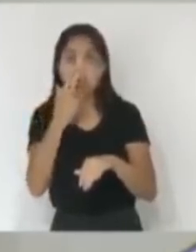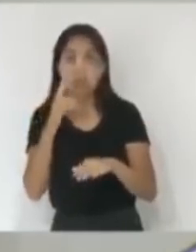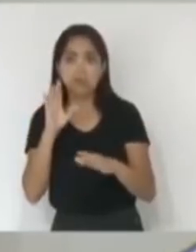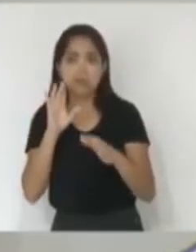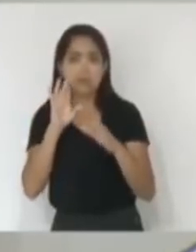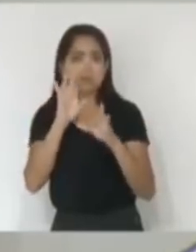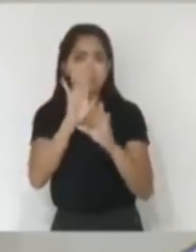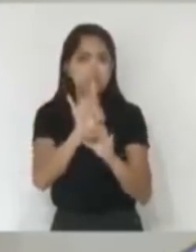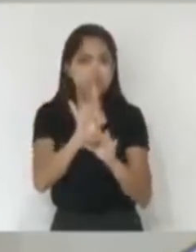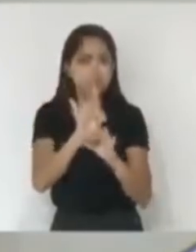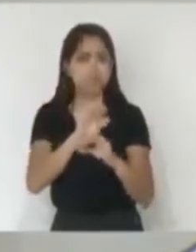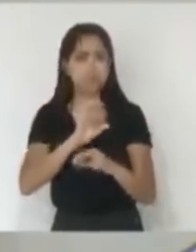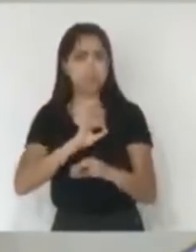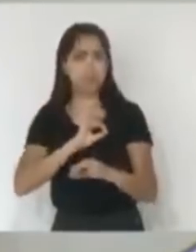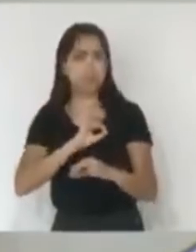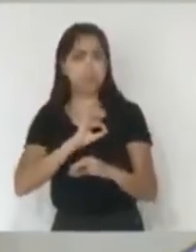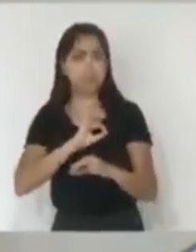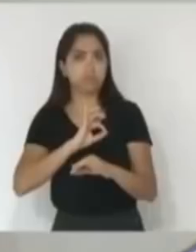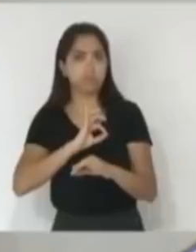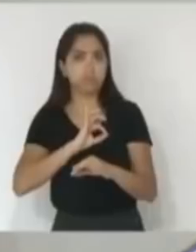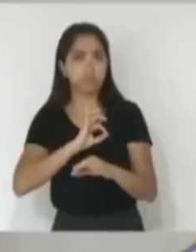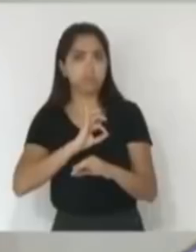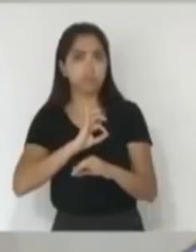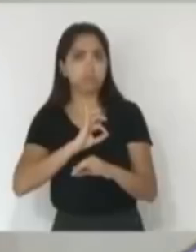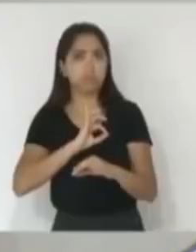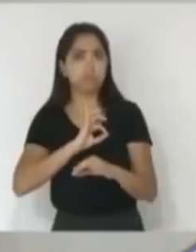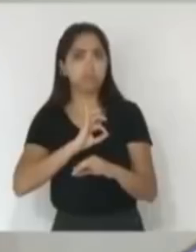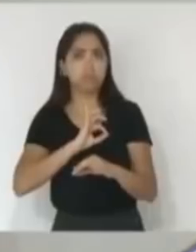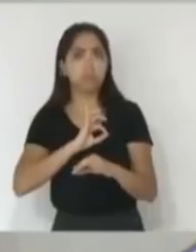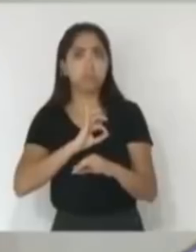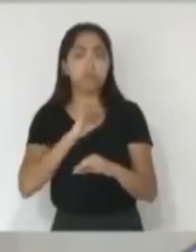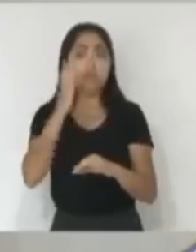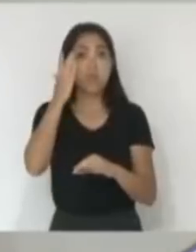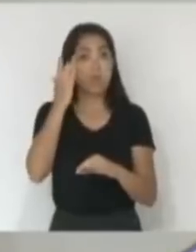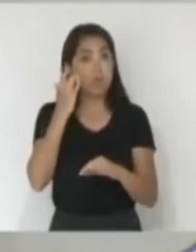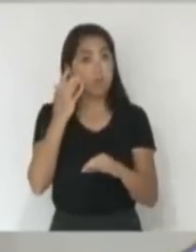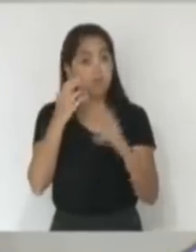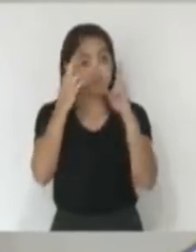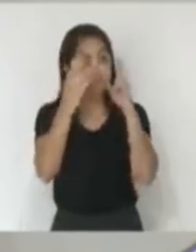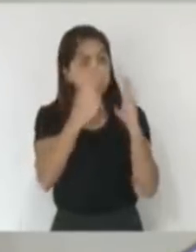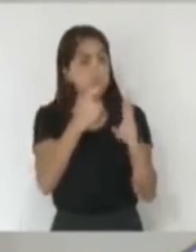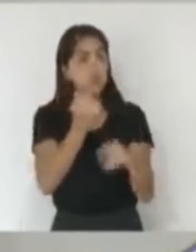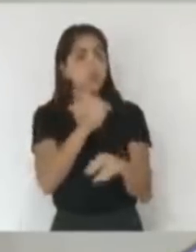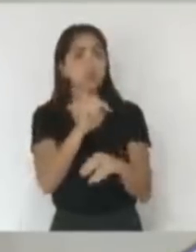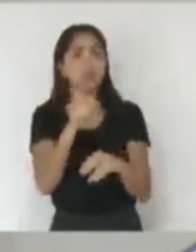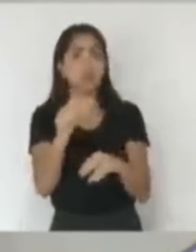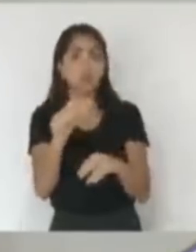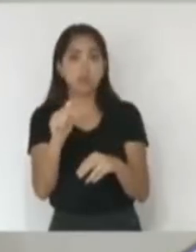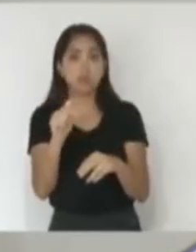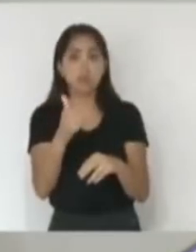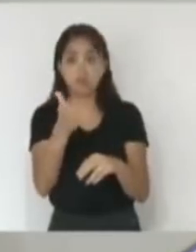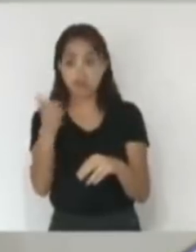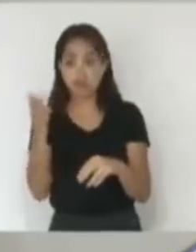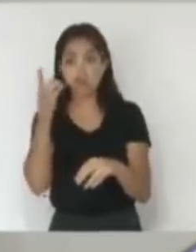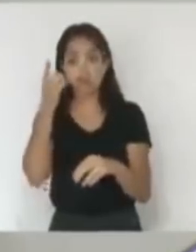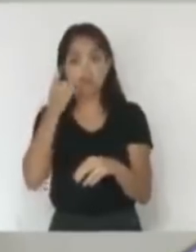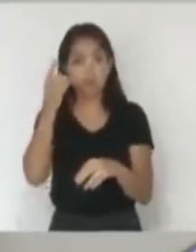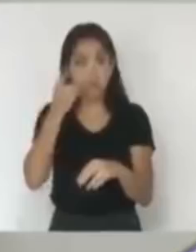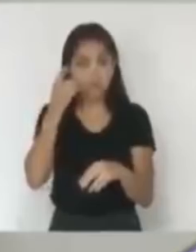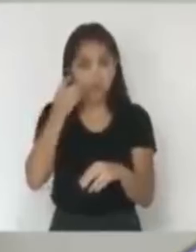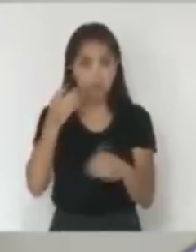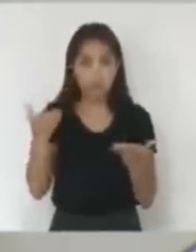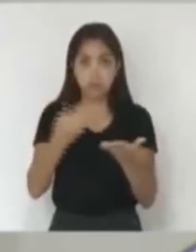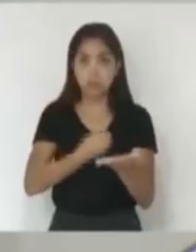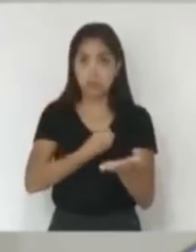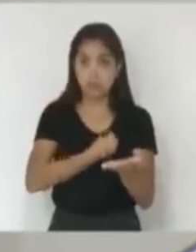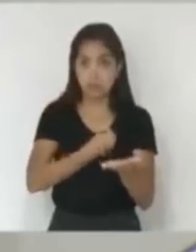também de regra e não de exceção, a peste de truculência. Acho que isso é um desrespeito, inclusive com os nossos colegas que estão aqui conosco